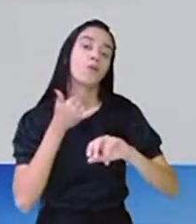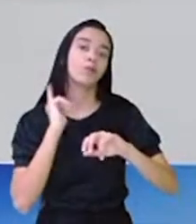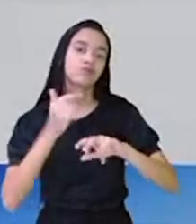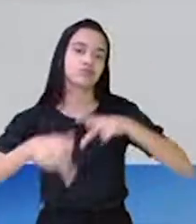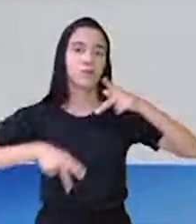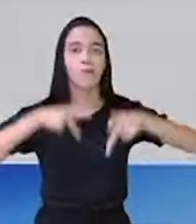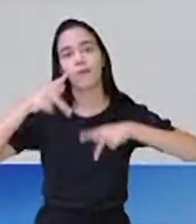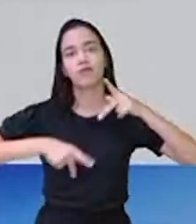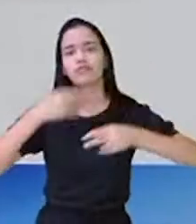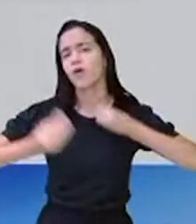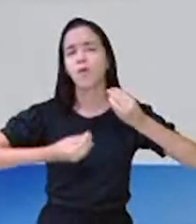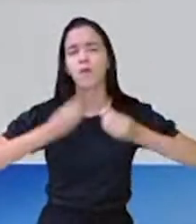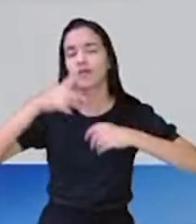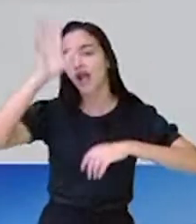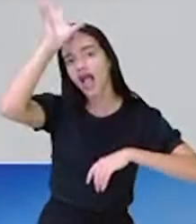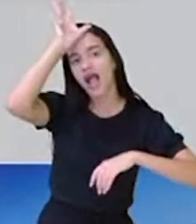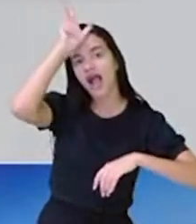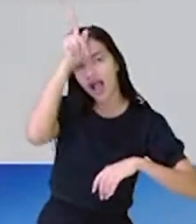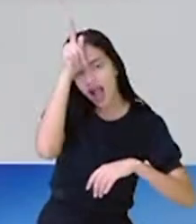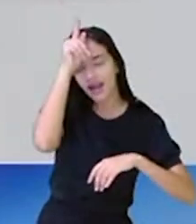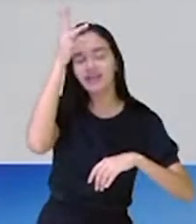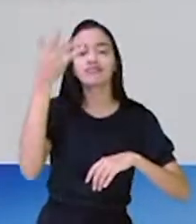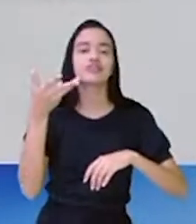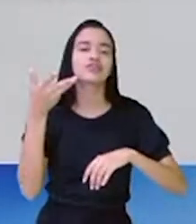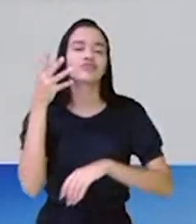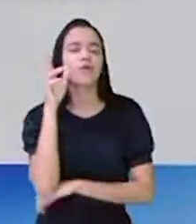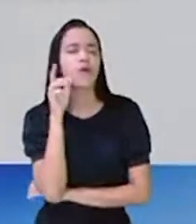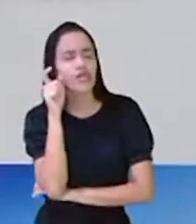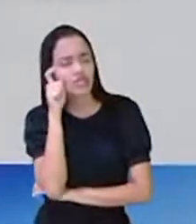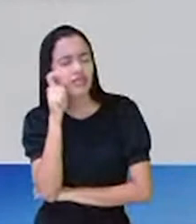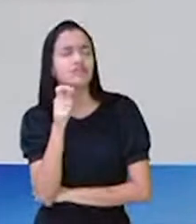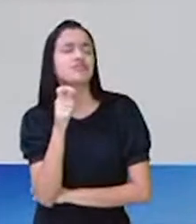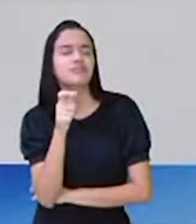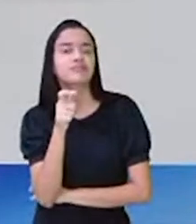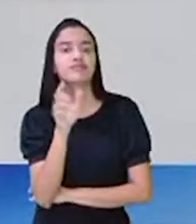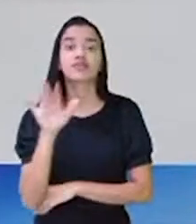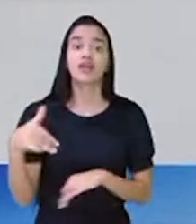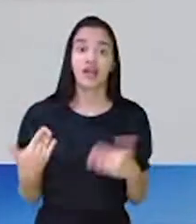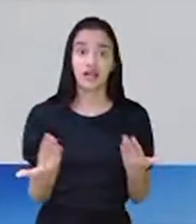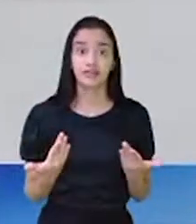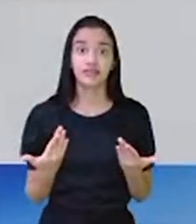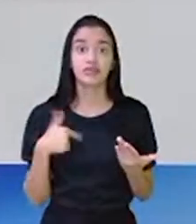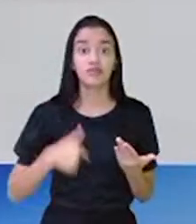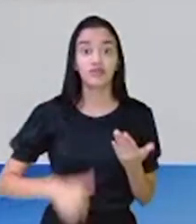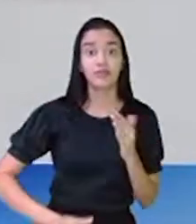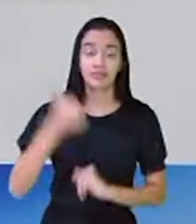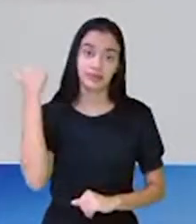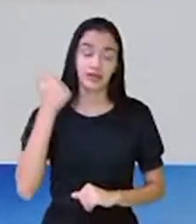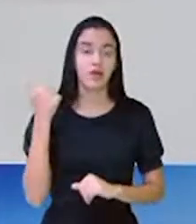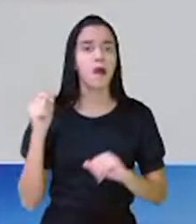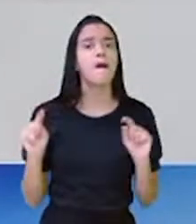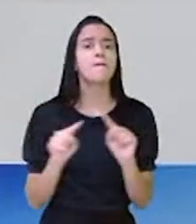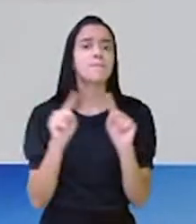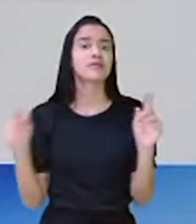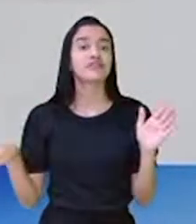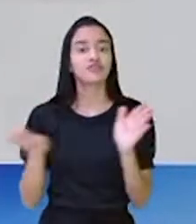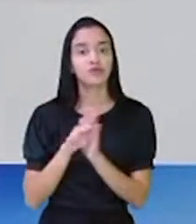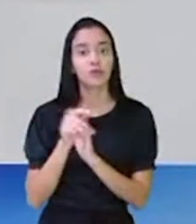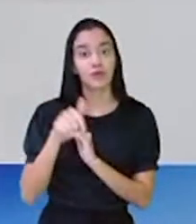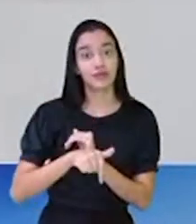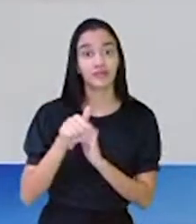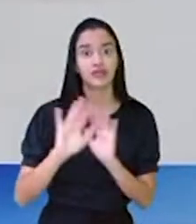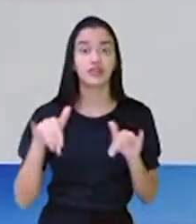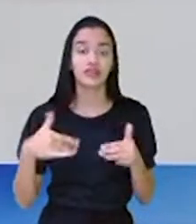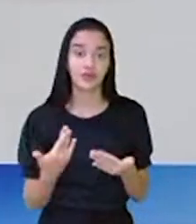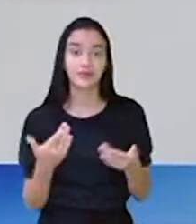popular. Como Carijó ficou muito interessado no assunto, ele veio primeiro. Mas antes da gente começar, eu não